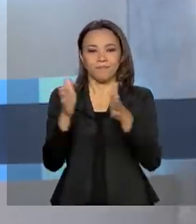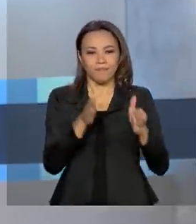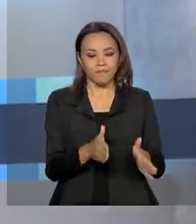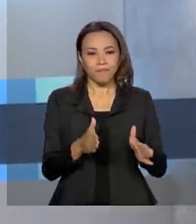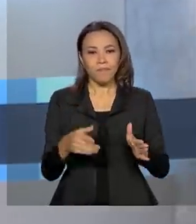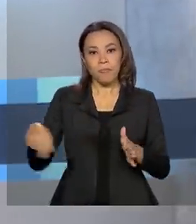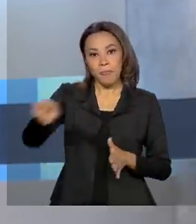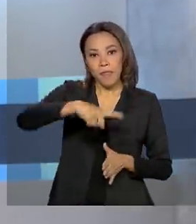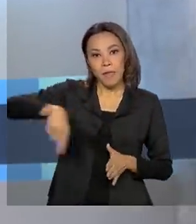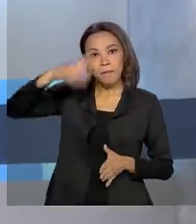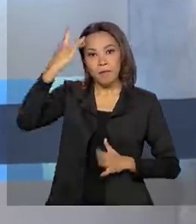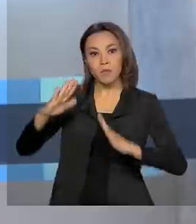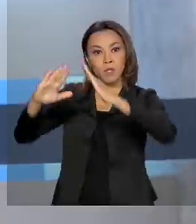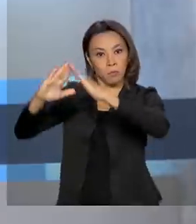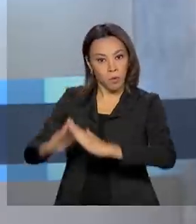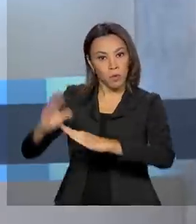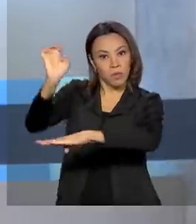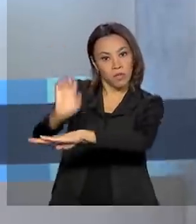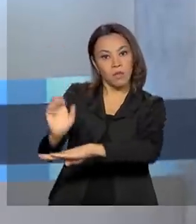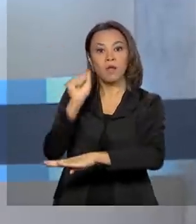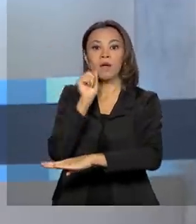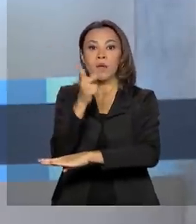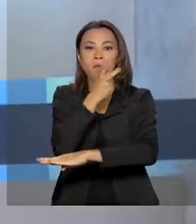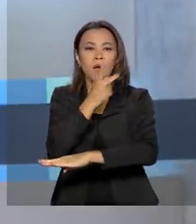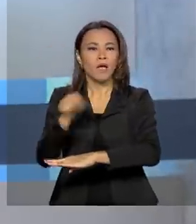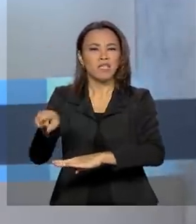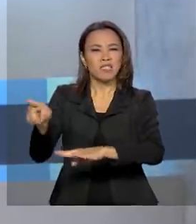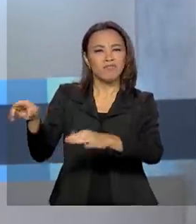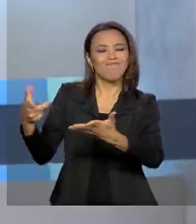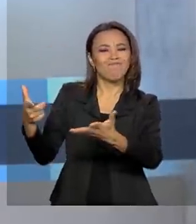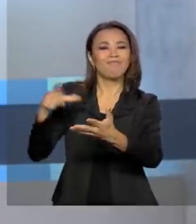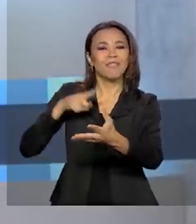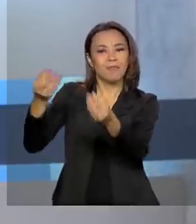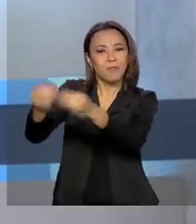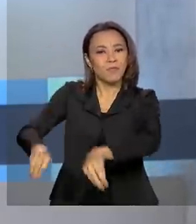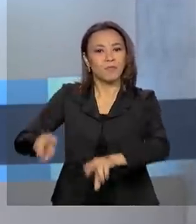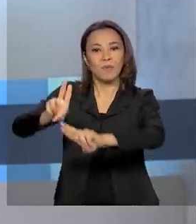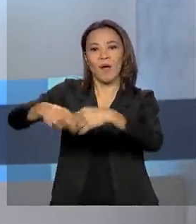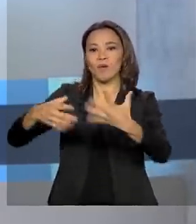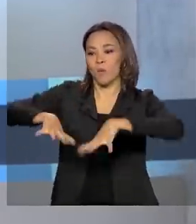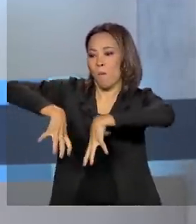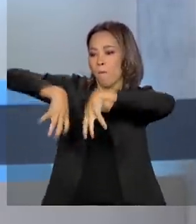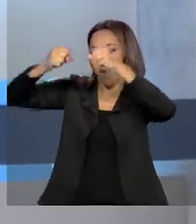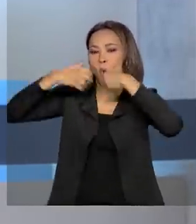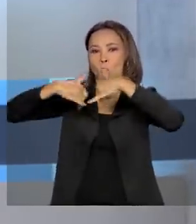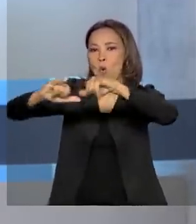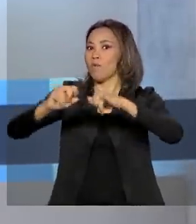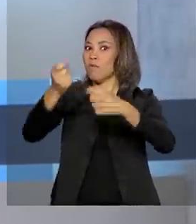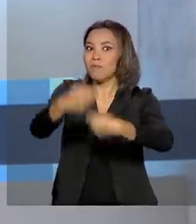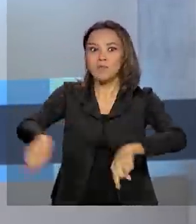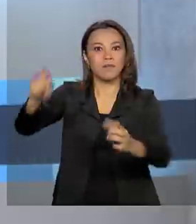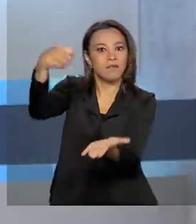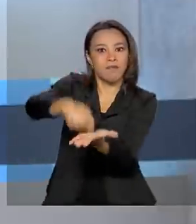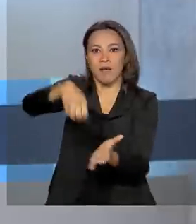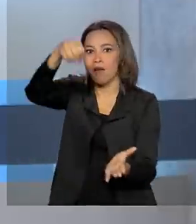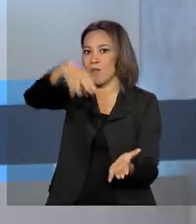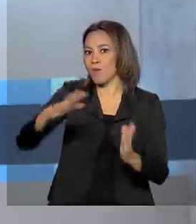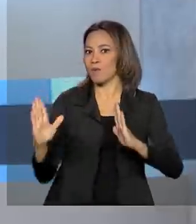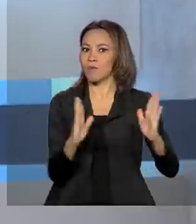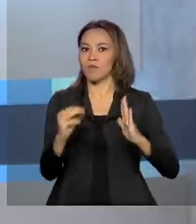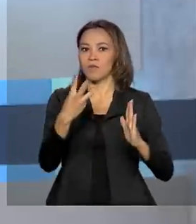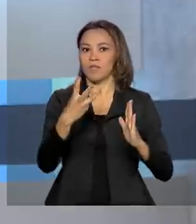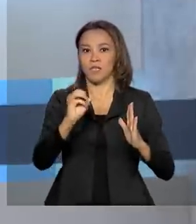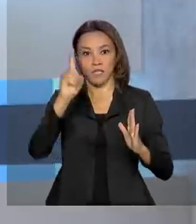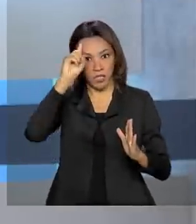Moradores do Amapá, atingidos pela falta de energia, não vão precisar pagar a conta de luz dos últimos 30 dias. O presidente Jair